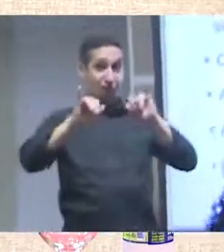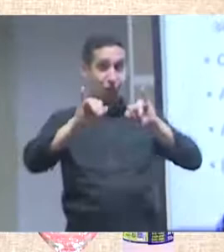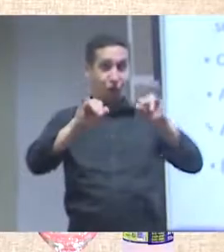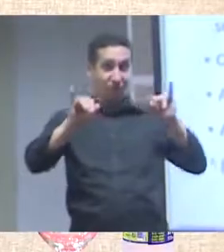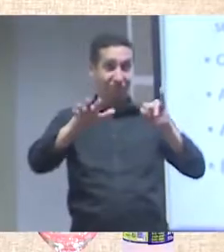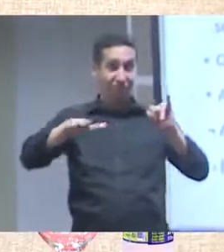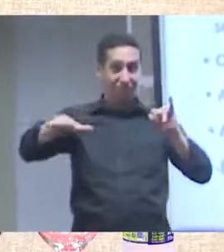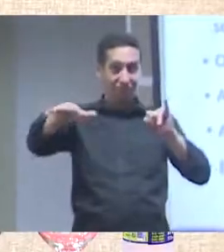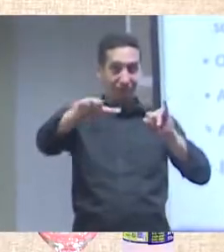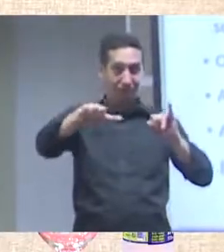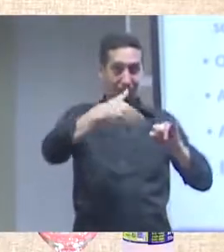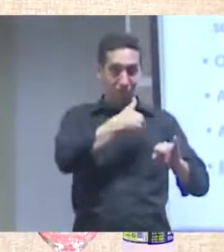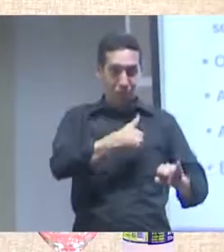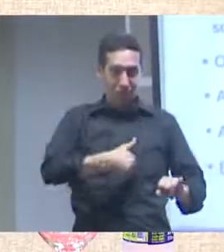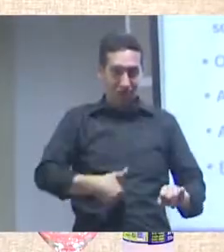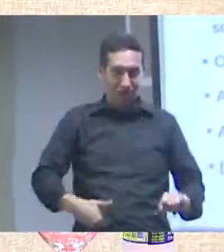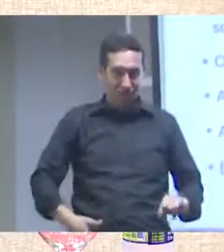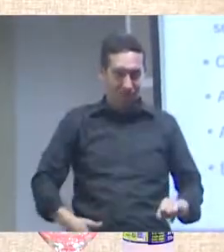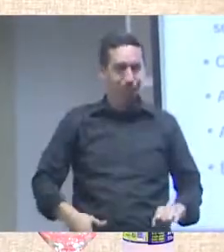gera,